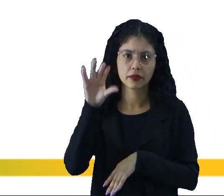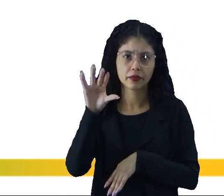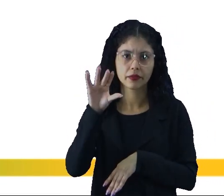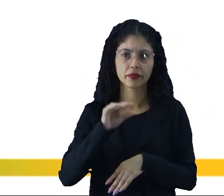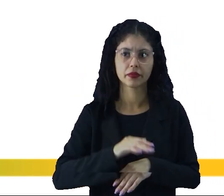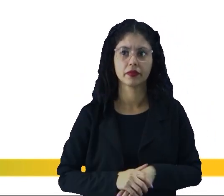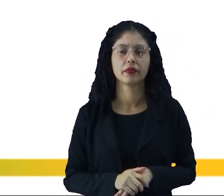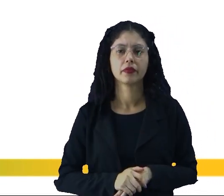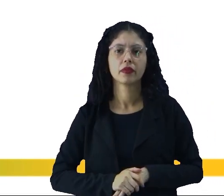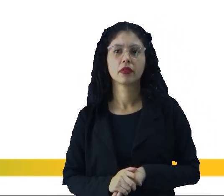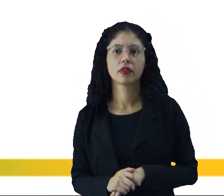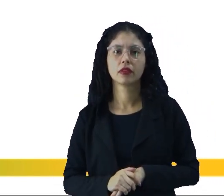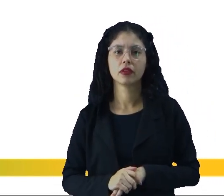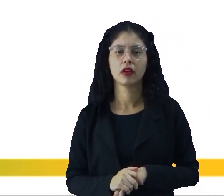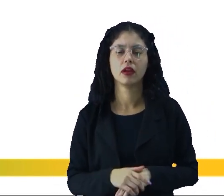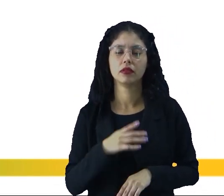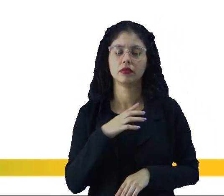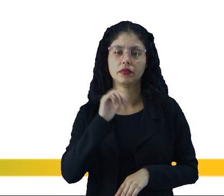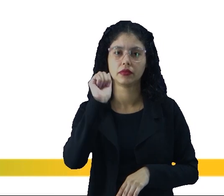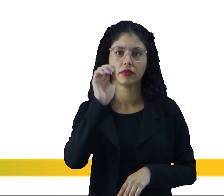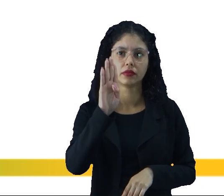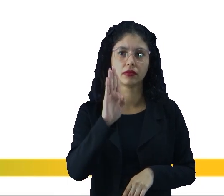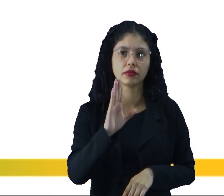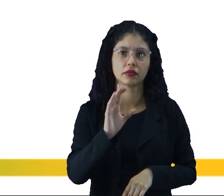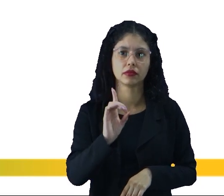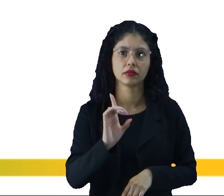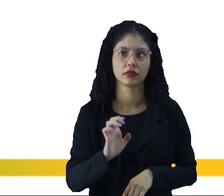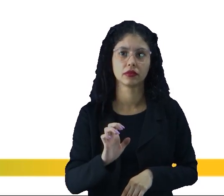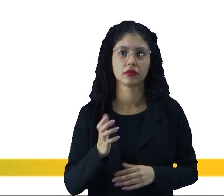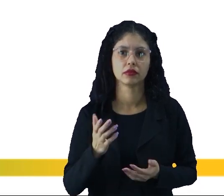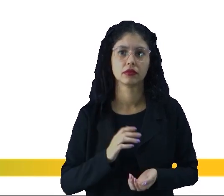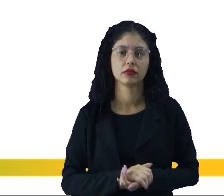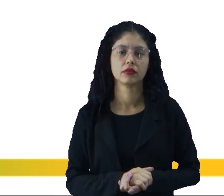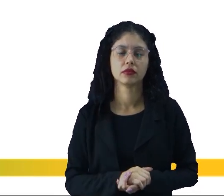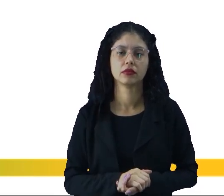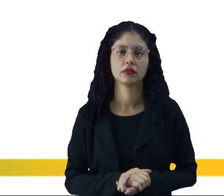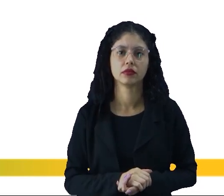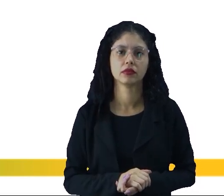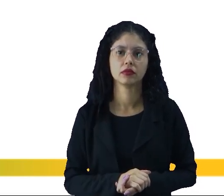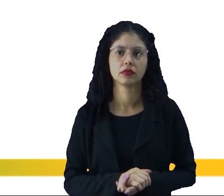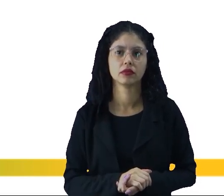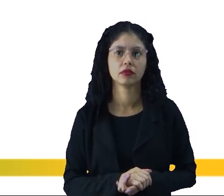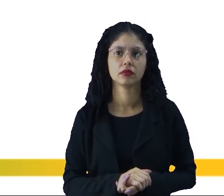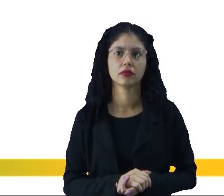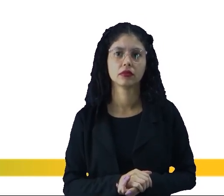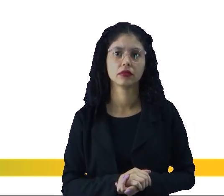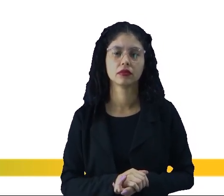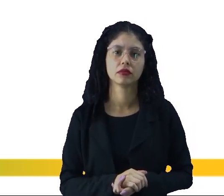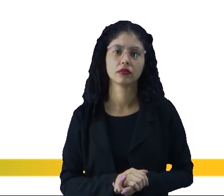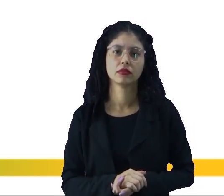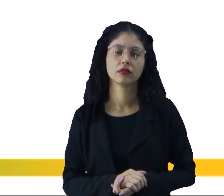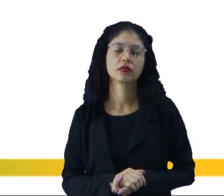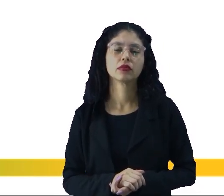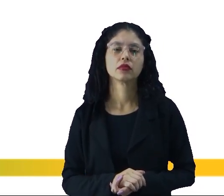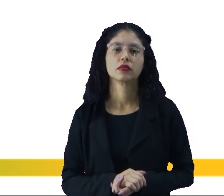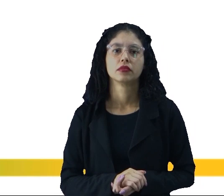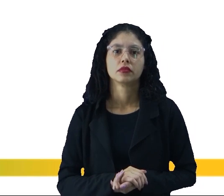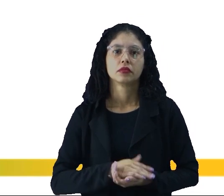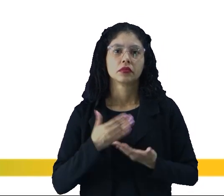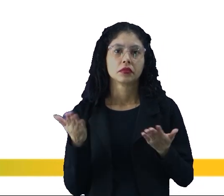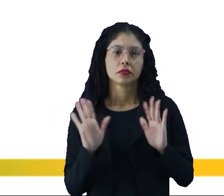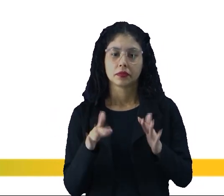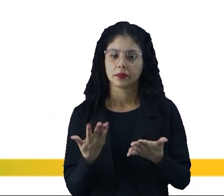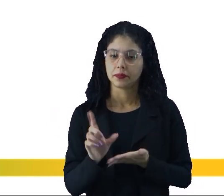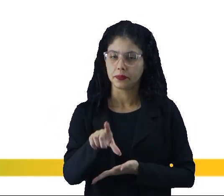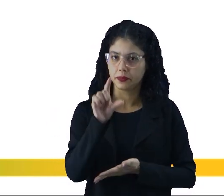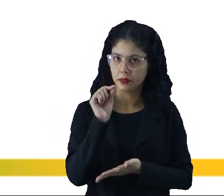aparelho? Nós temos aqui as alternativas de 38 km por hora até 97 km por hora. Então,